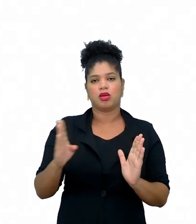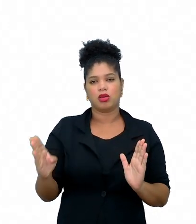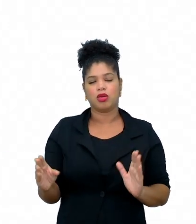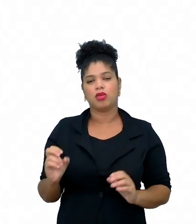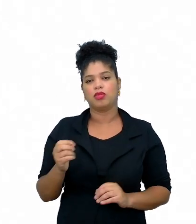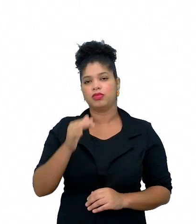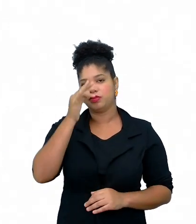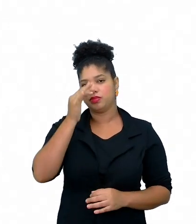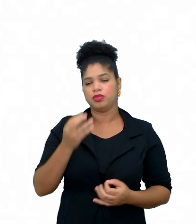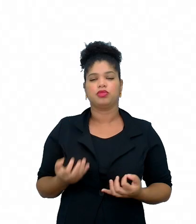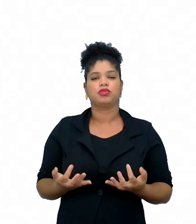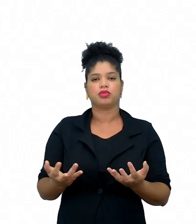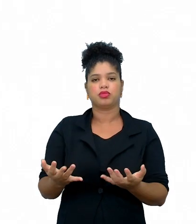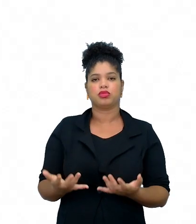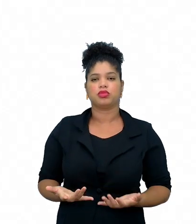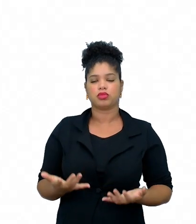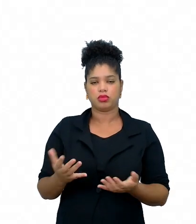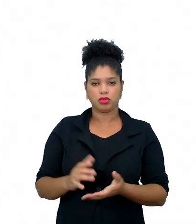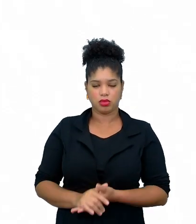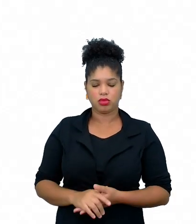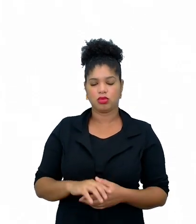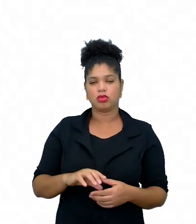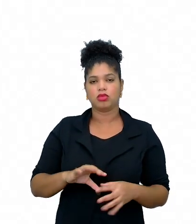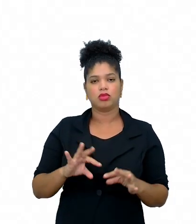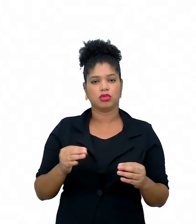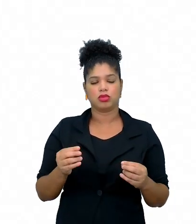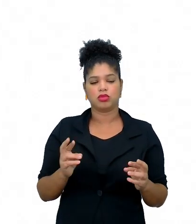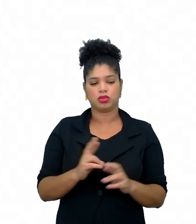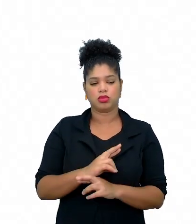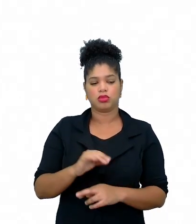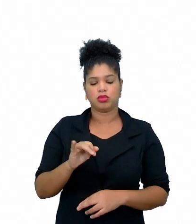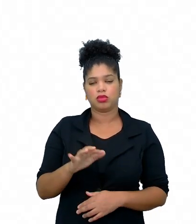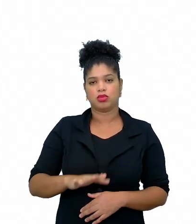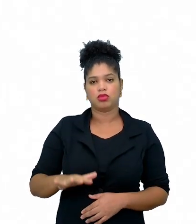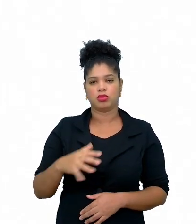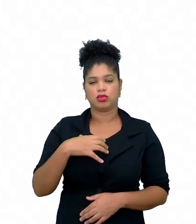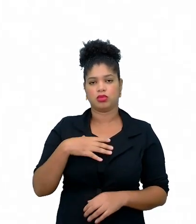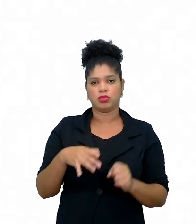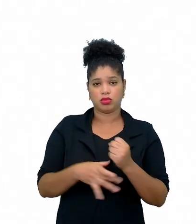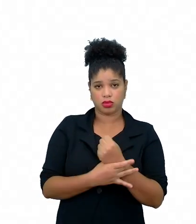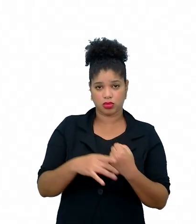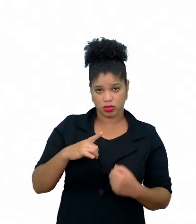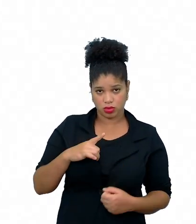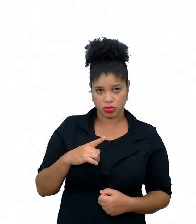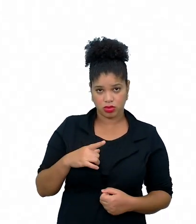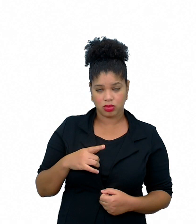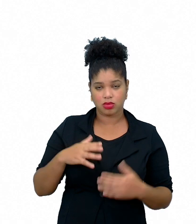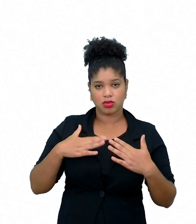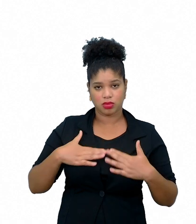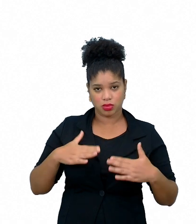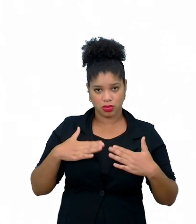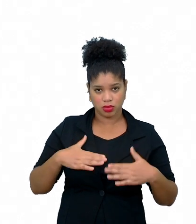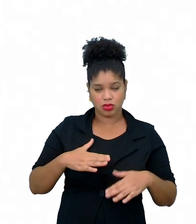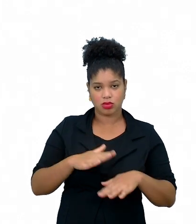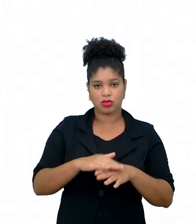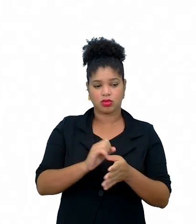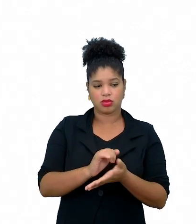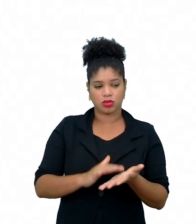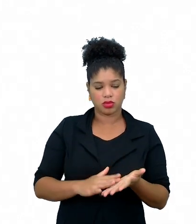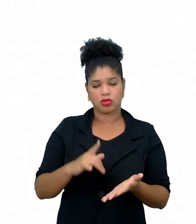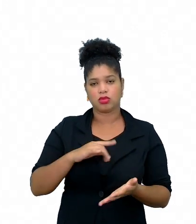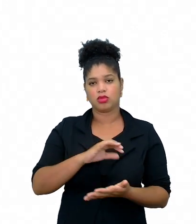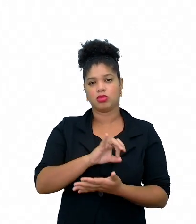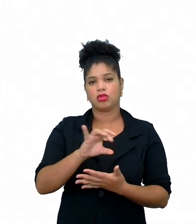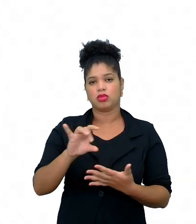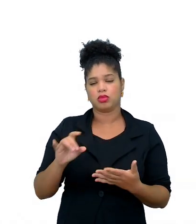tudo isso pensando se esses ambientes oferecem segurança e tranquilidade para a realização das atividades em cada uma